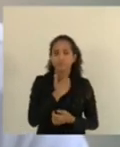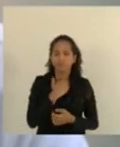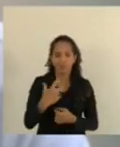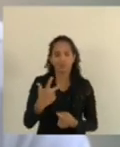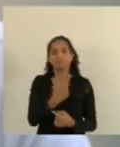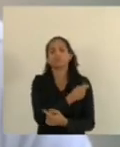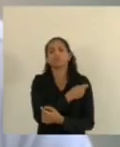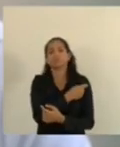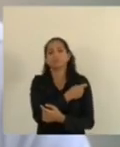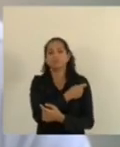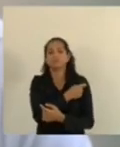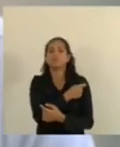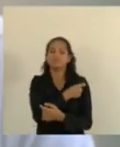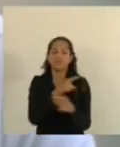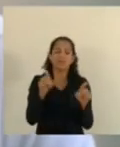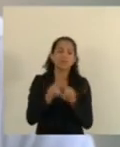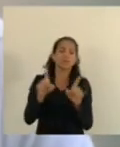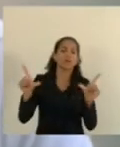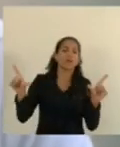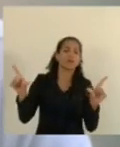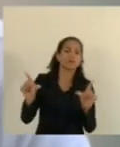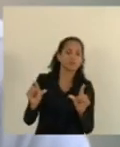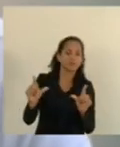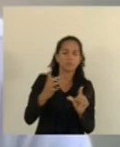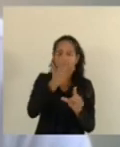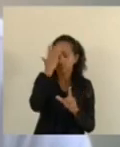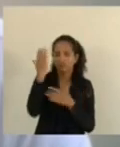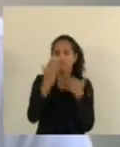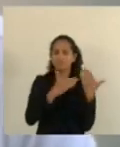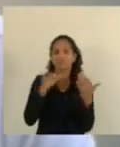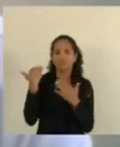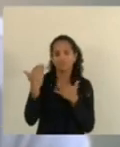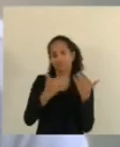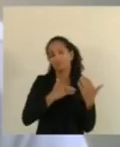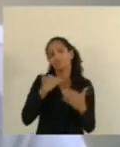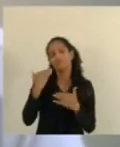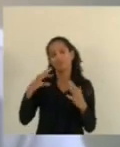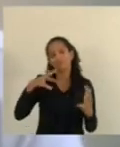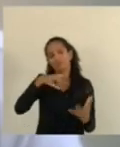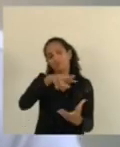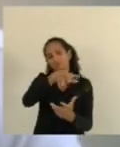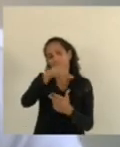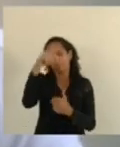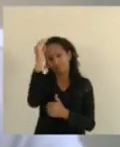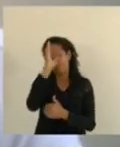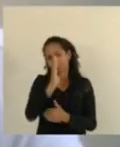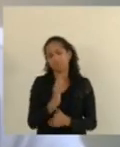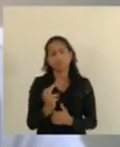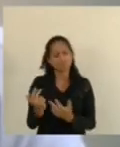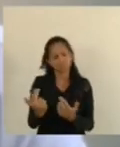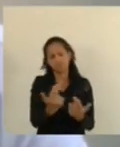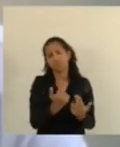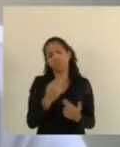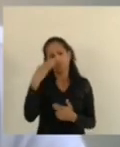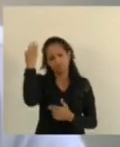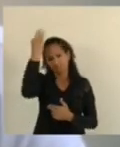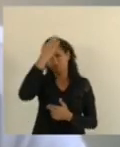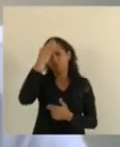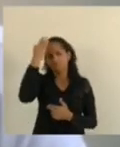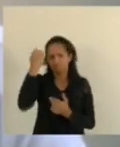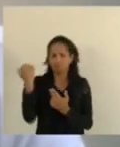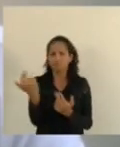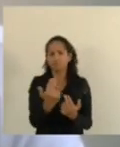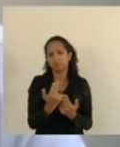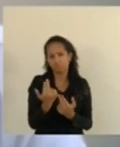das vacinas, a diminuição do número de óbitos no mundo inteiro. O Brasil não é diferente, o Espírito Santo não é diferente.